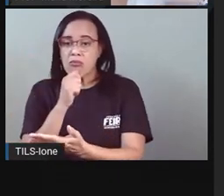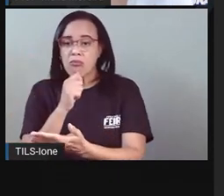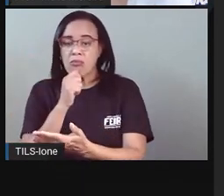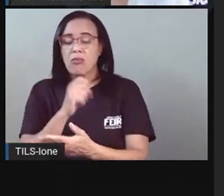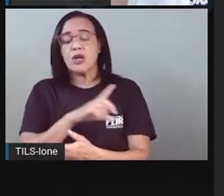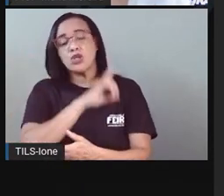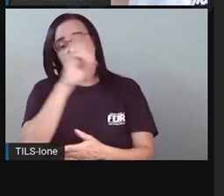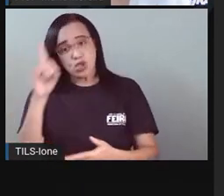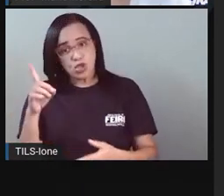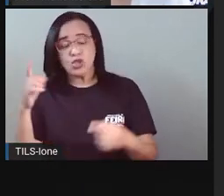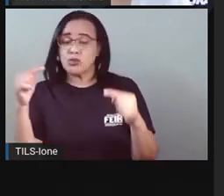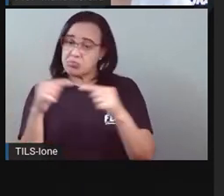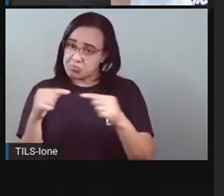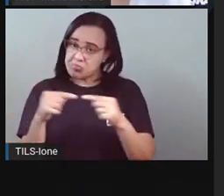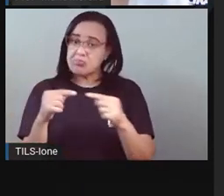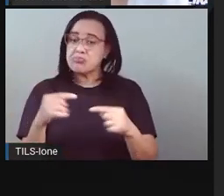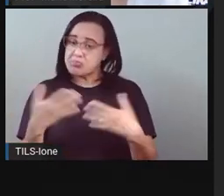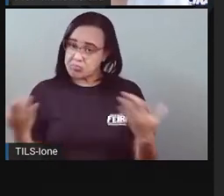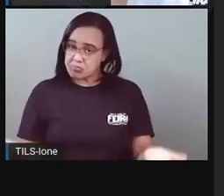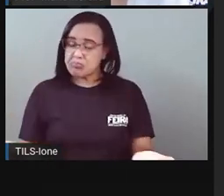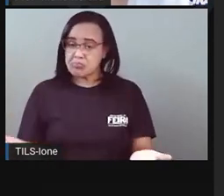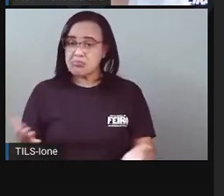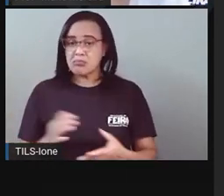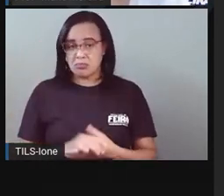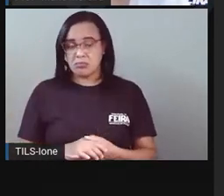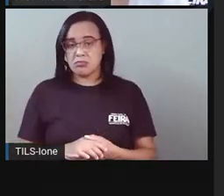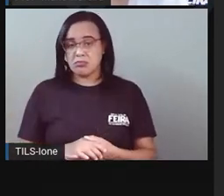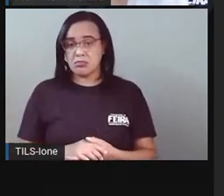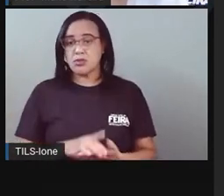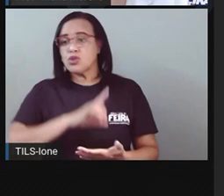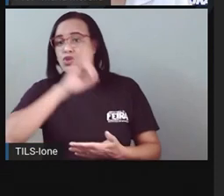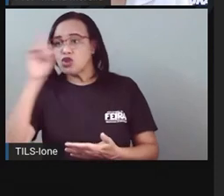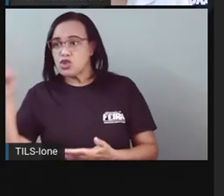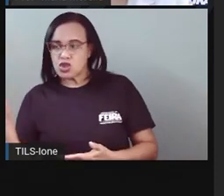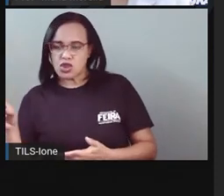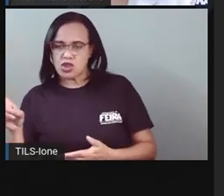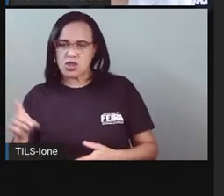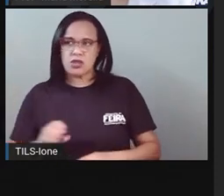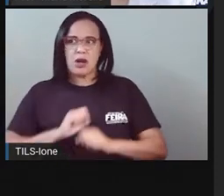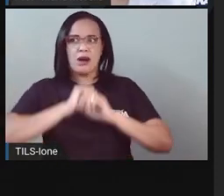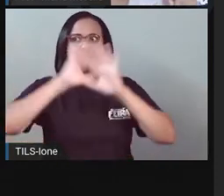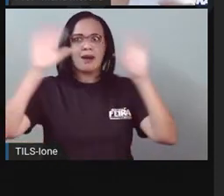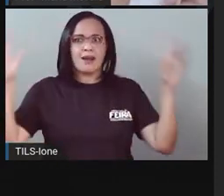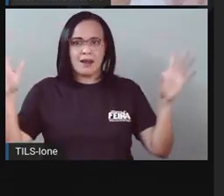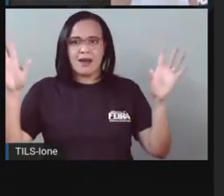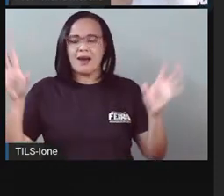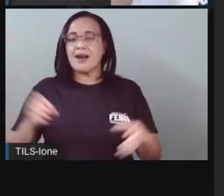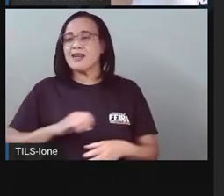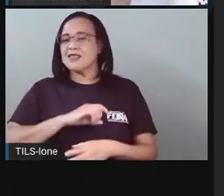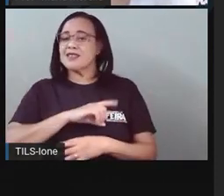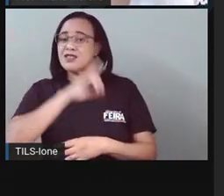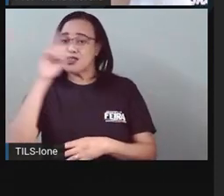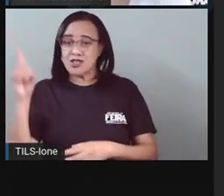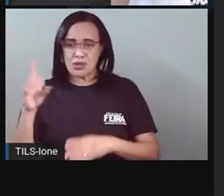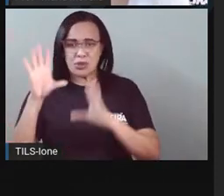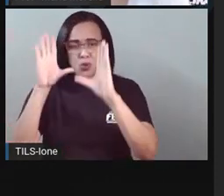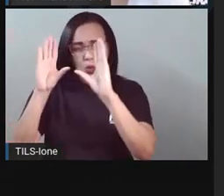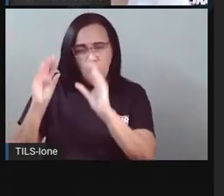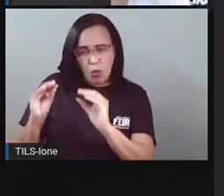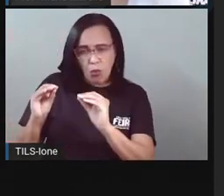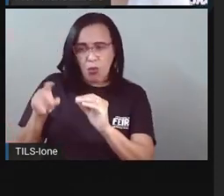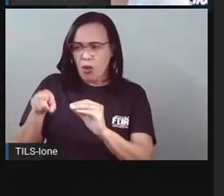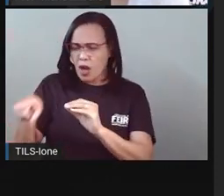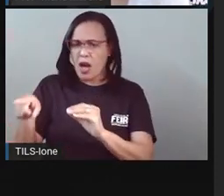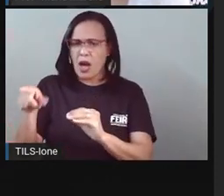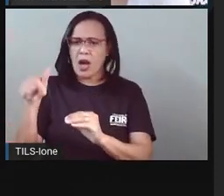Um dia inteiro Tem uma parte Que é clara E uma parte Que é escura Carol pensou Pensou Pensou Até falar de